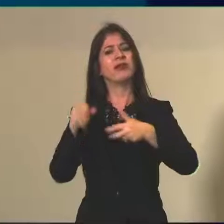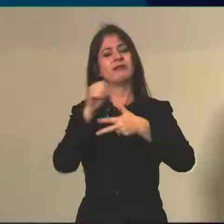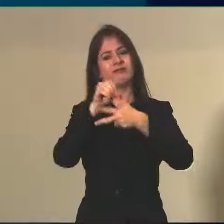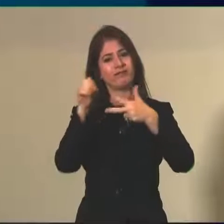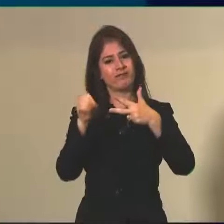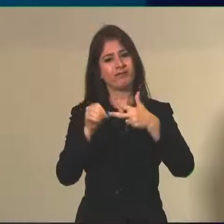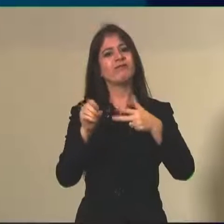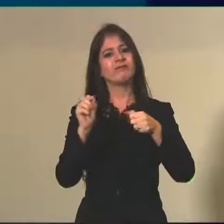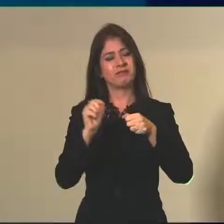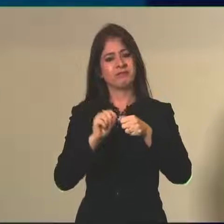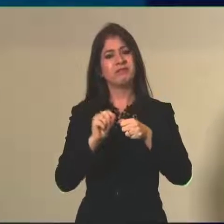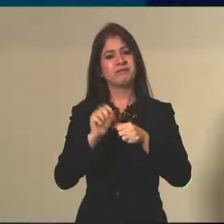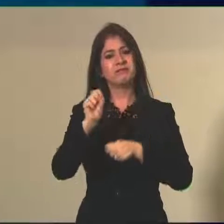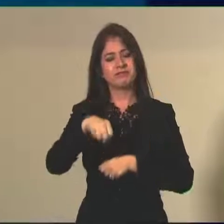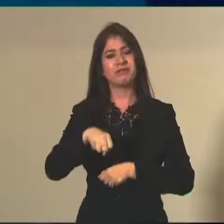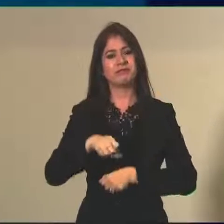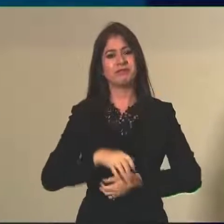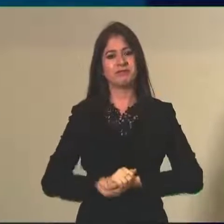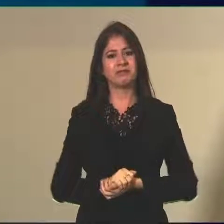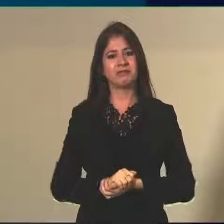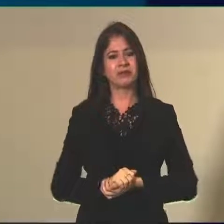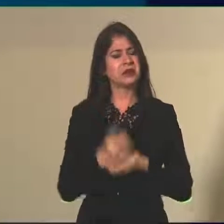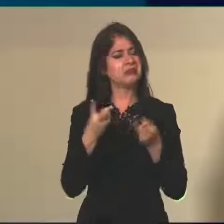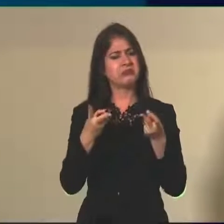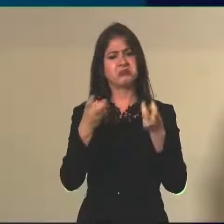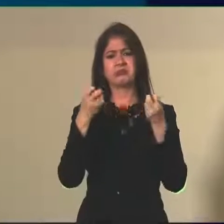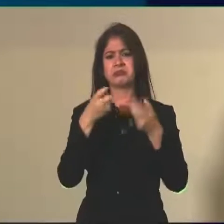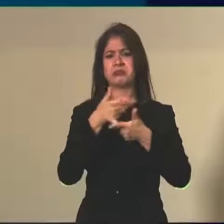não vejo isso como uma questão